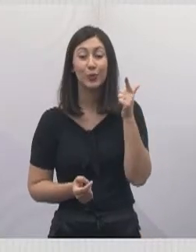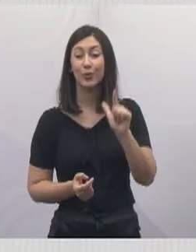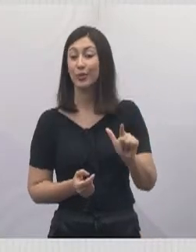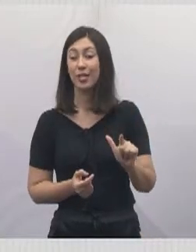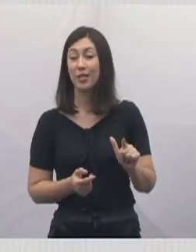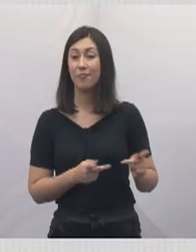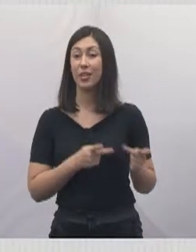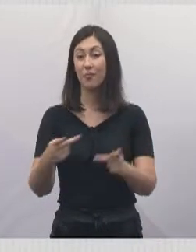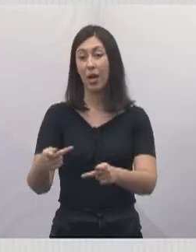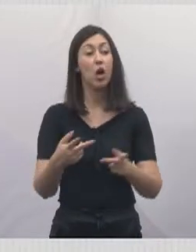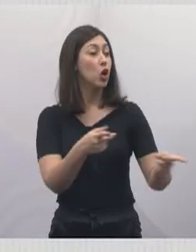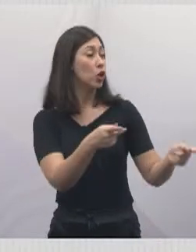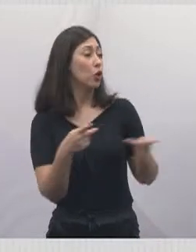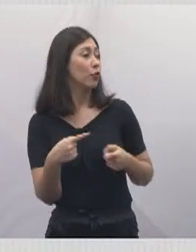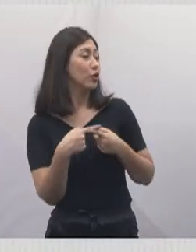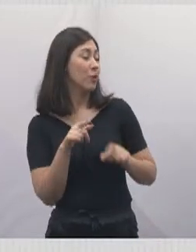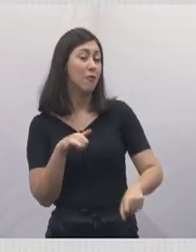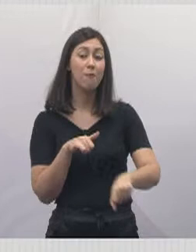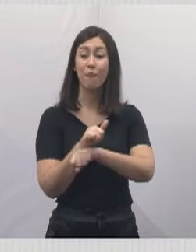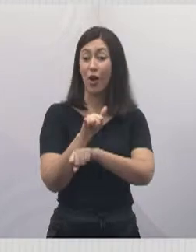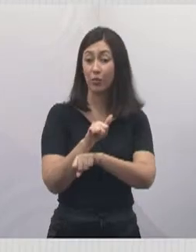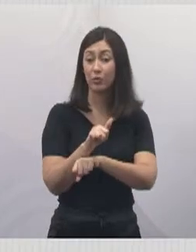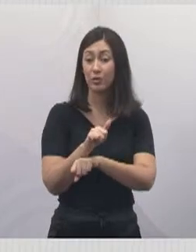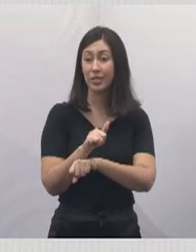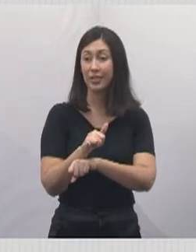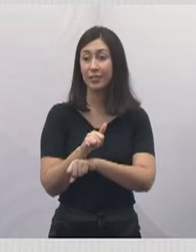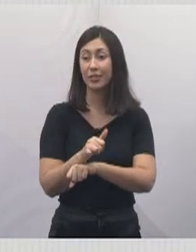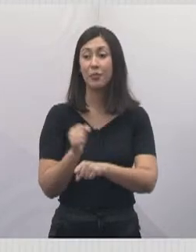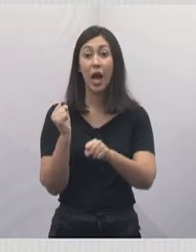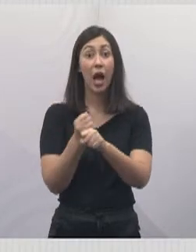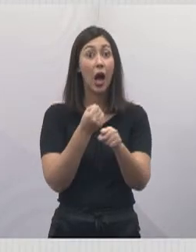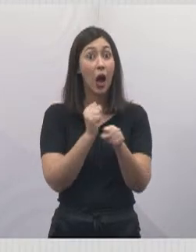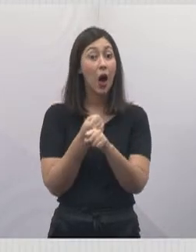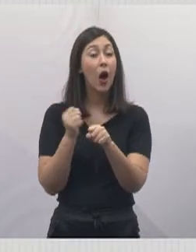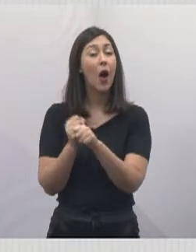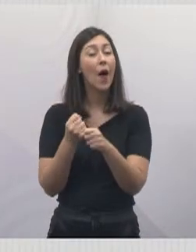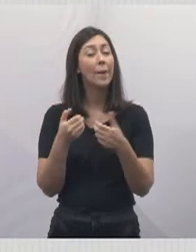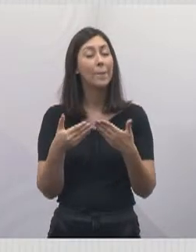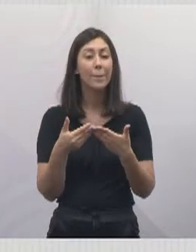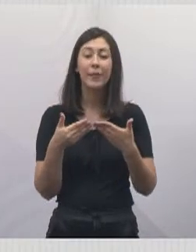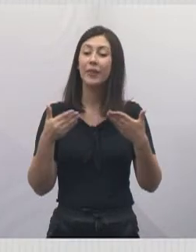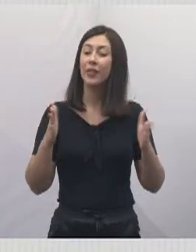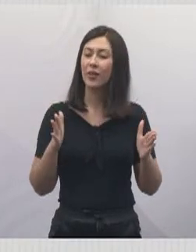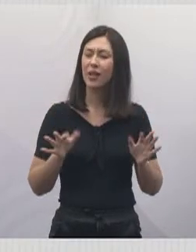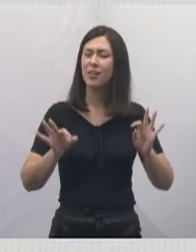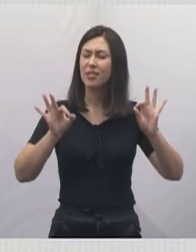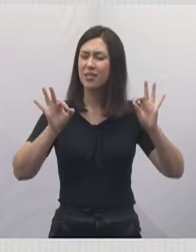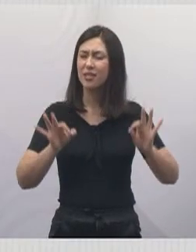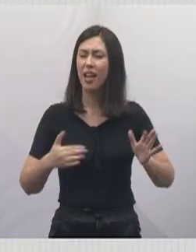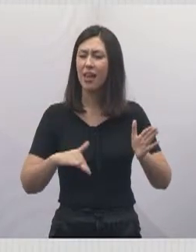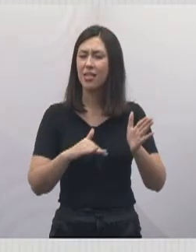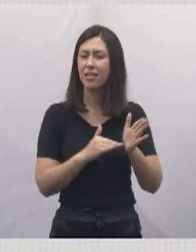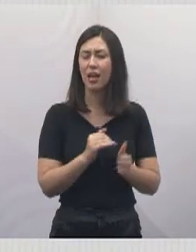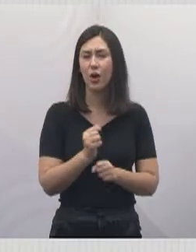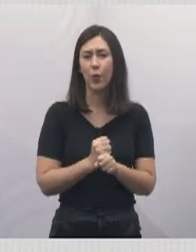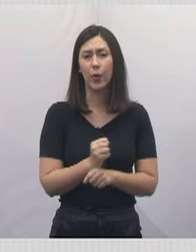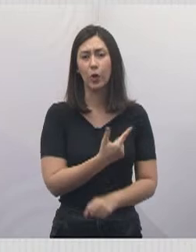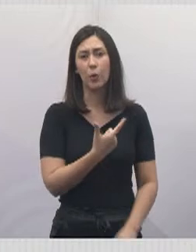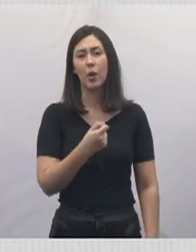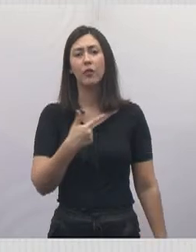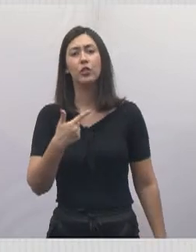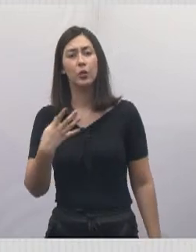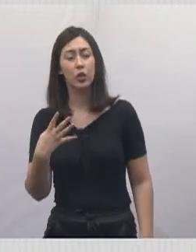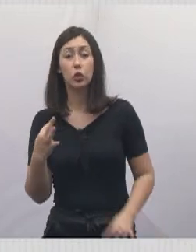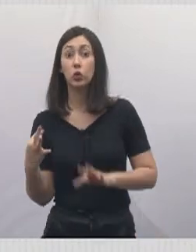recebem o convite, mas não estão presentes, para essas belas obras que estão sendo inauguradas, e que, com certeza, até 2024 todas serão